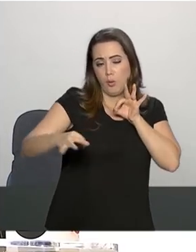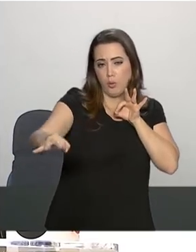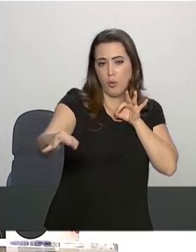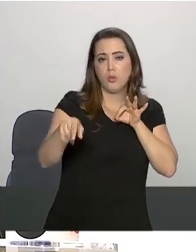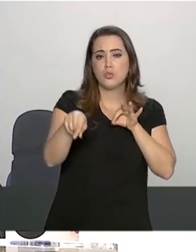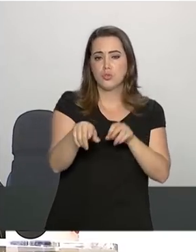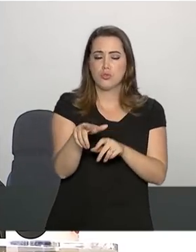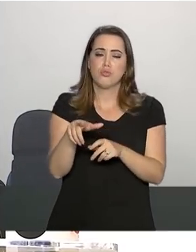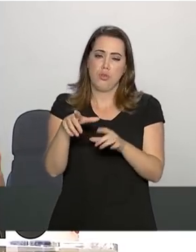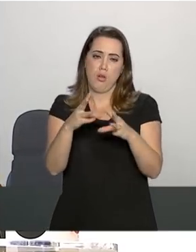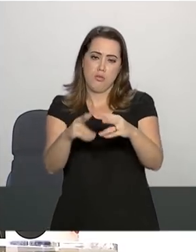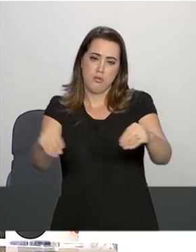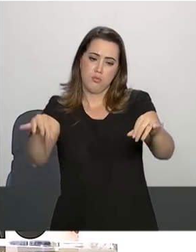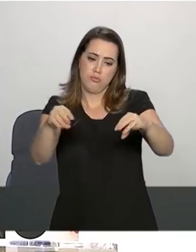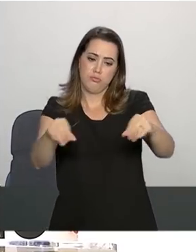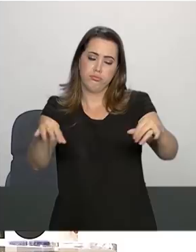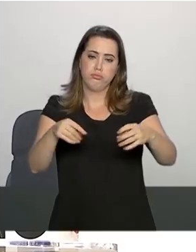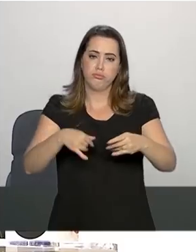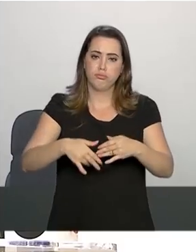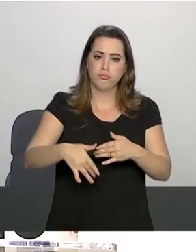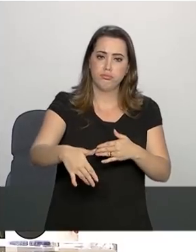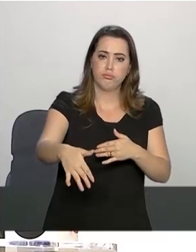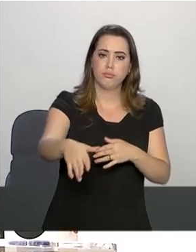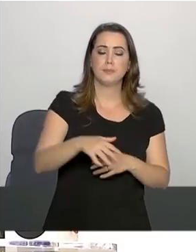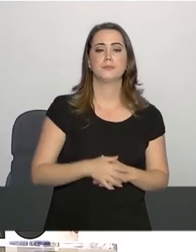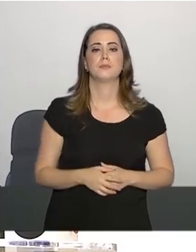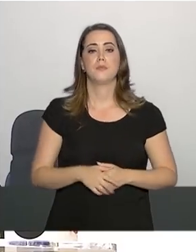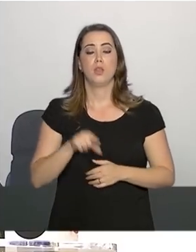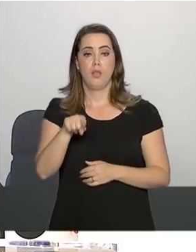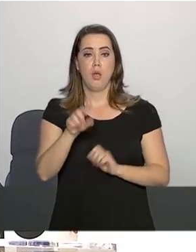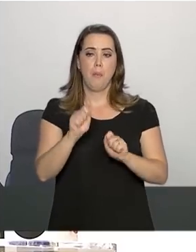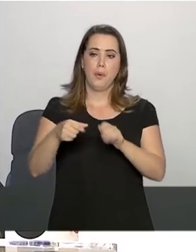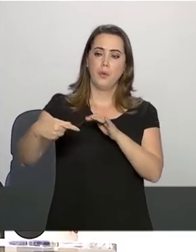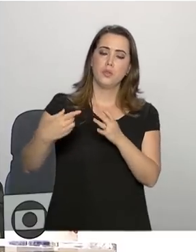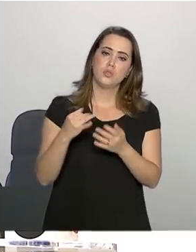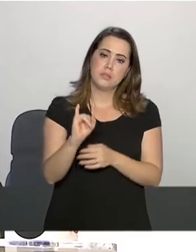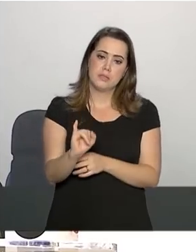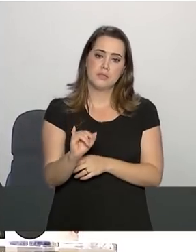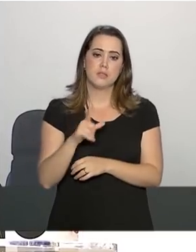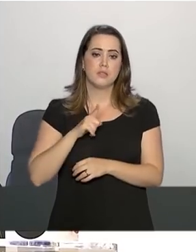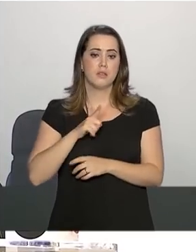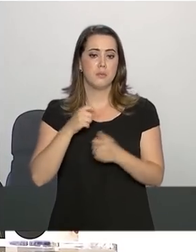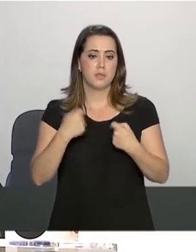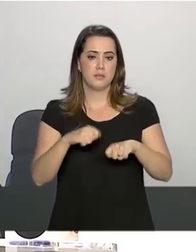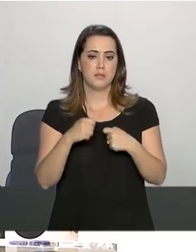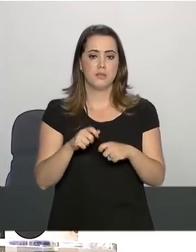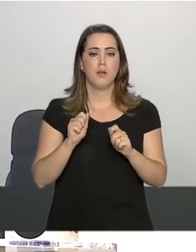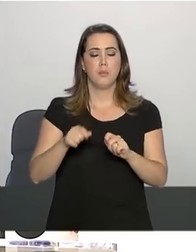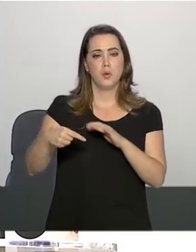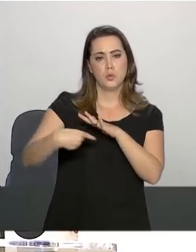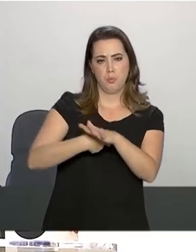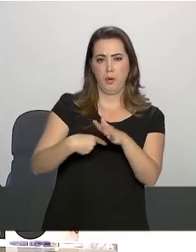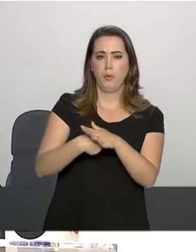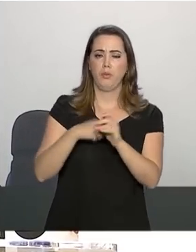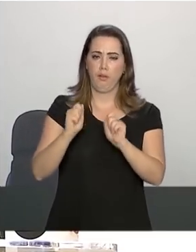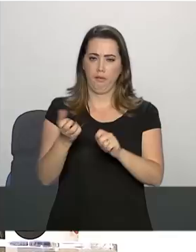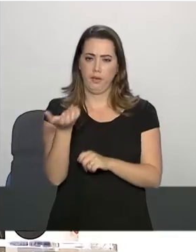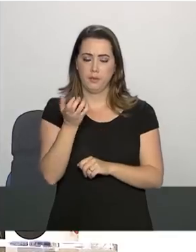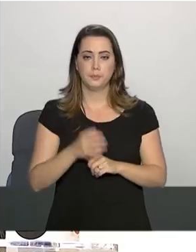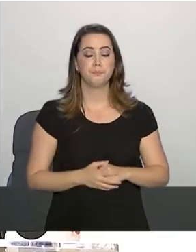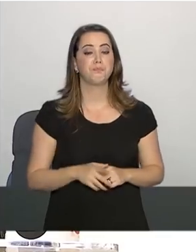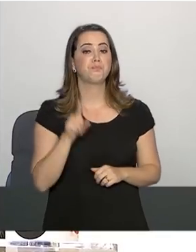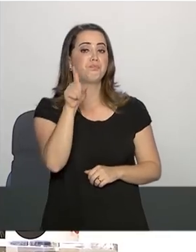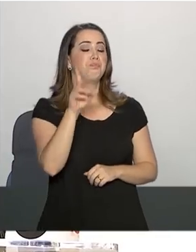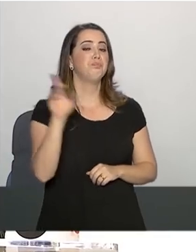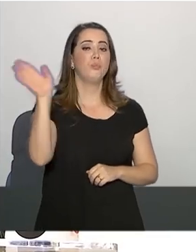Eu abro aos senhores a possibilidade de me arguirem caso achem necessário. General, tudo bem?